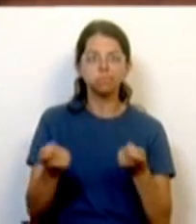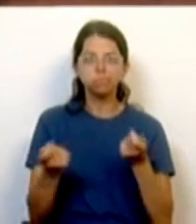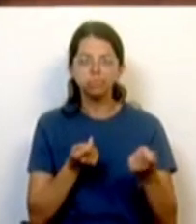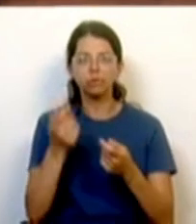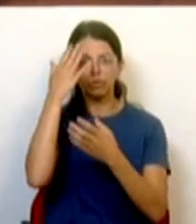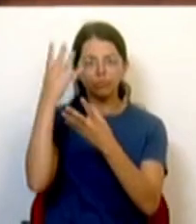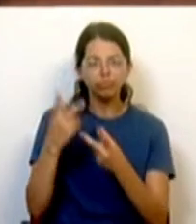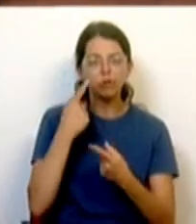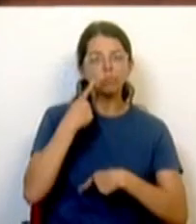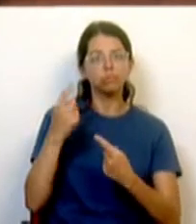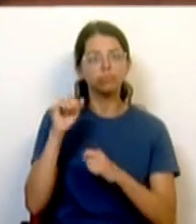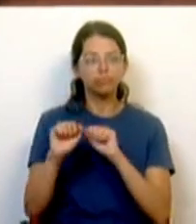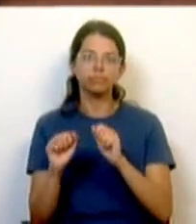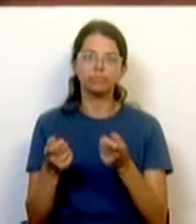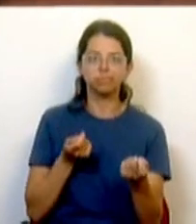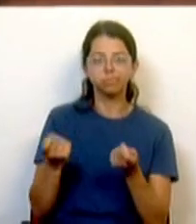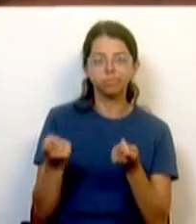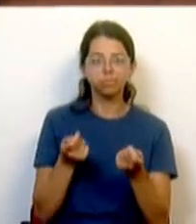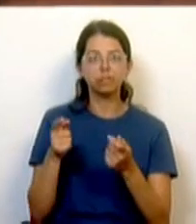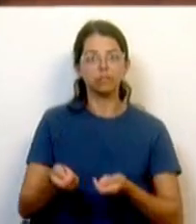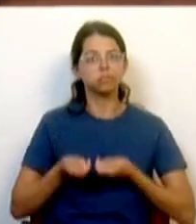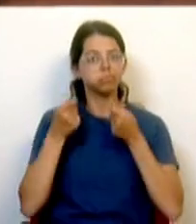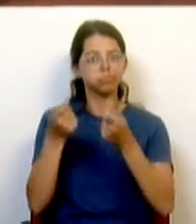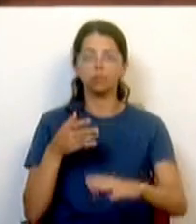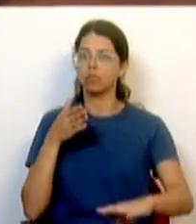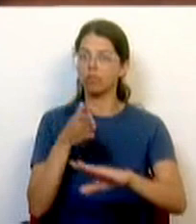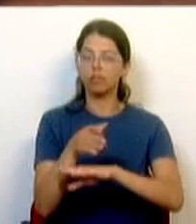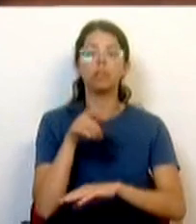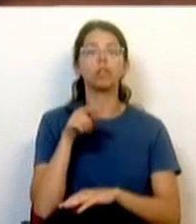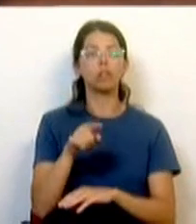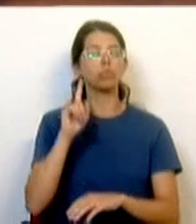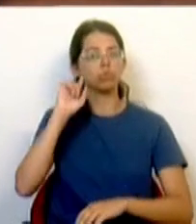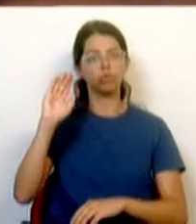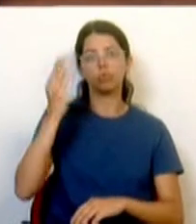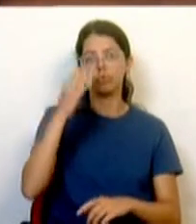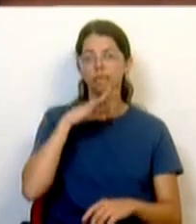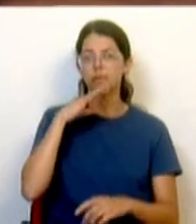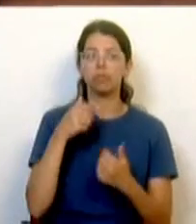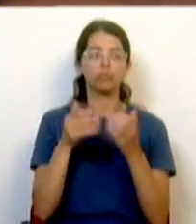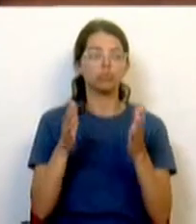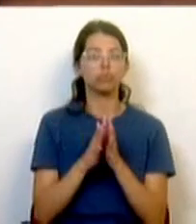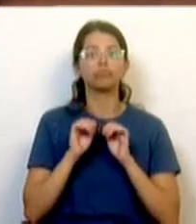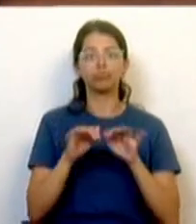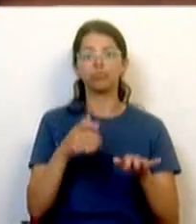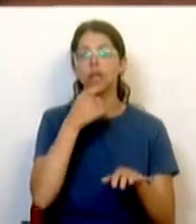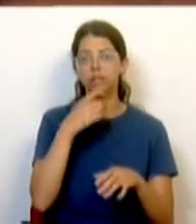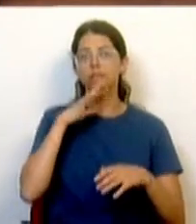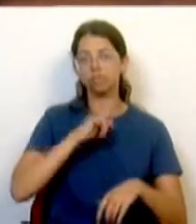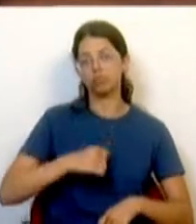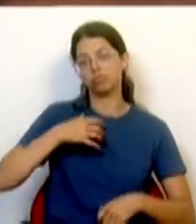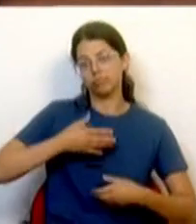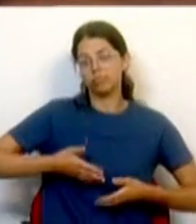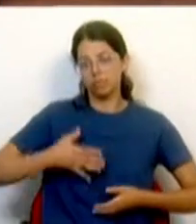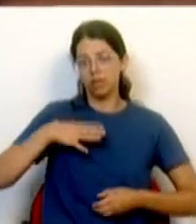Orçamento de Estado que assumimos como um investimento direto, determinante para todas as famílias que decidem ter filhos.